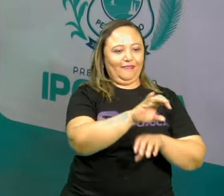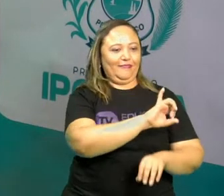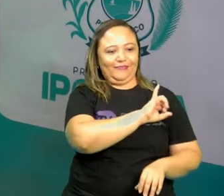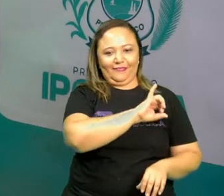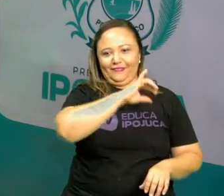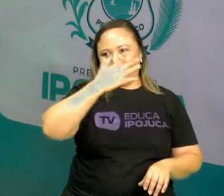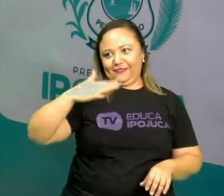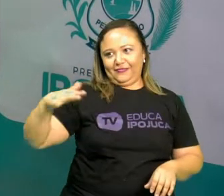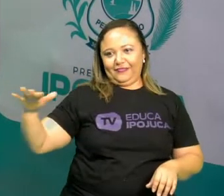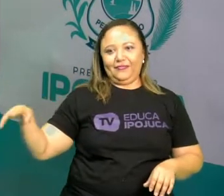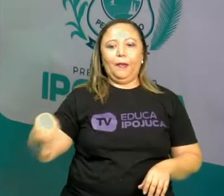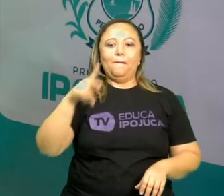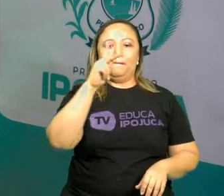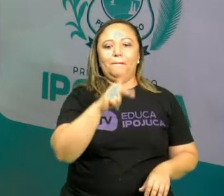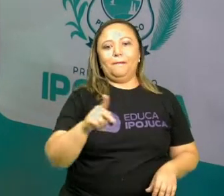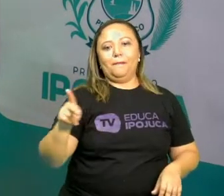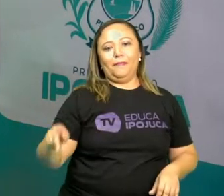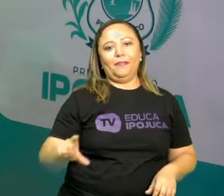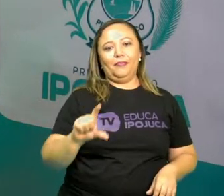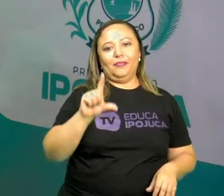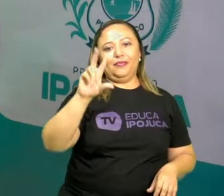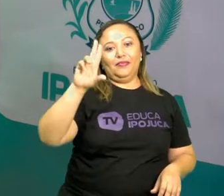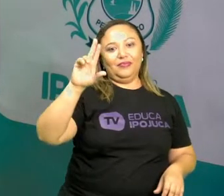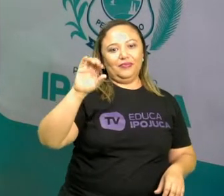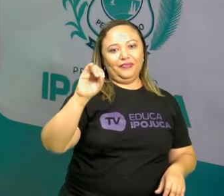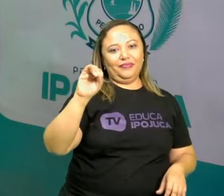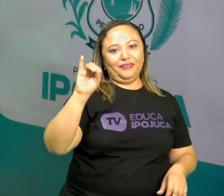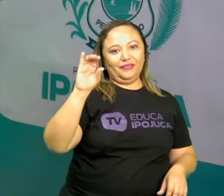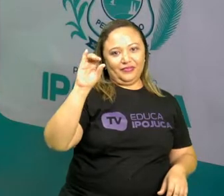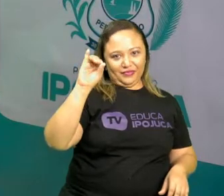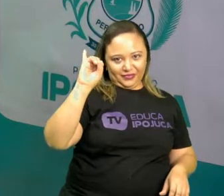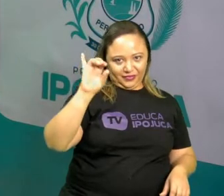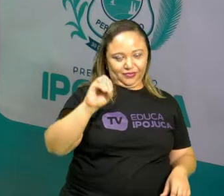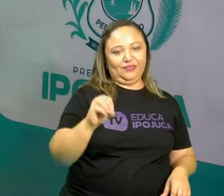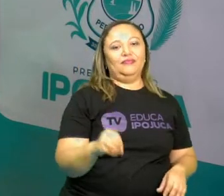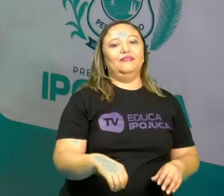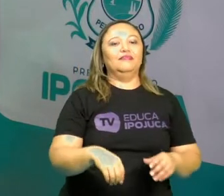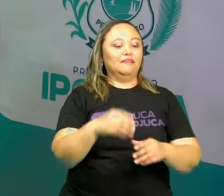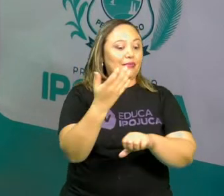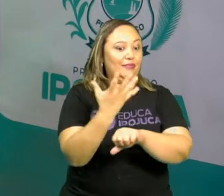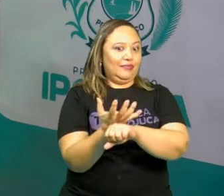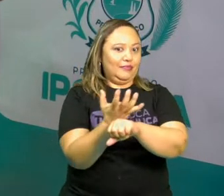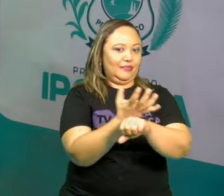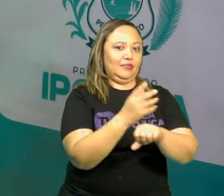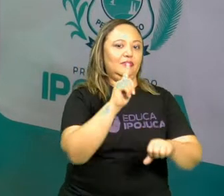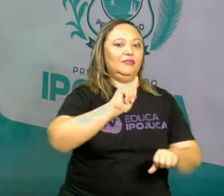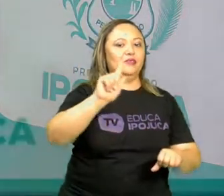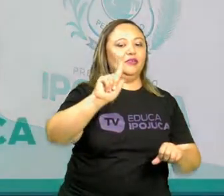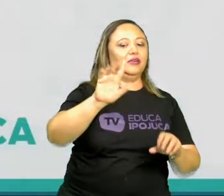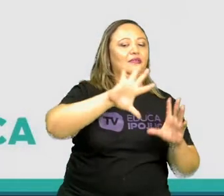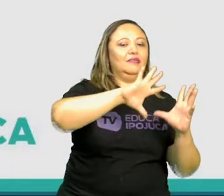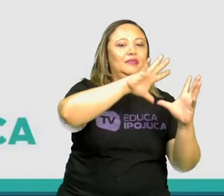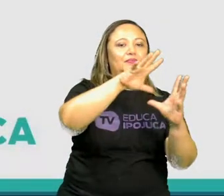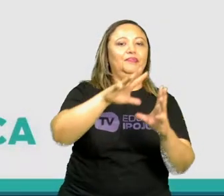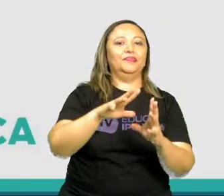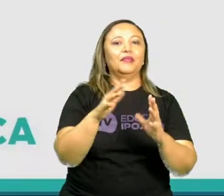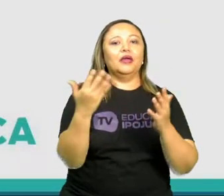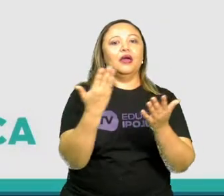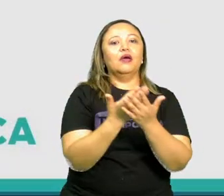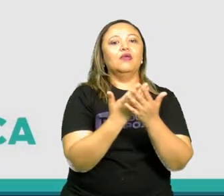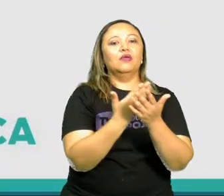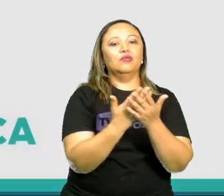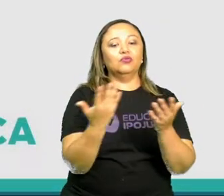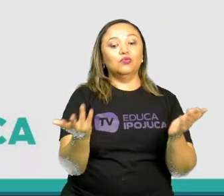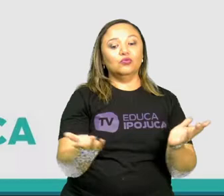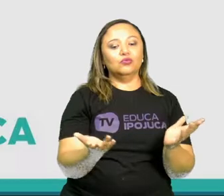professor Lúcio Neto e vou trabalhar com vocês a disciplina de Geografia. Hoje, a nossa aula é sobre a Europa e a sua